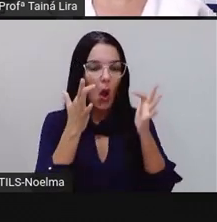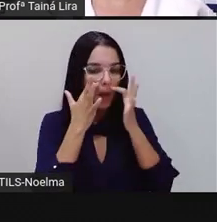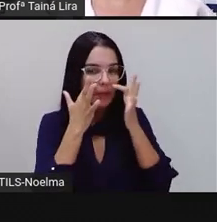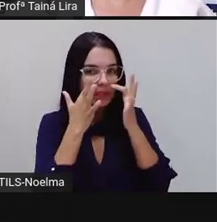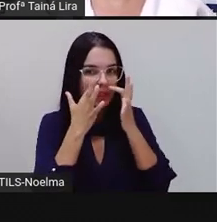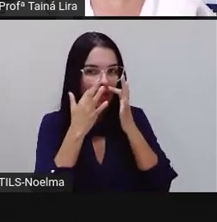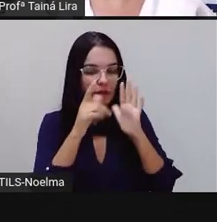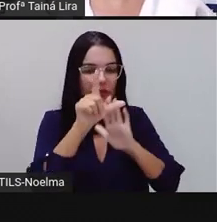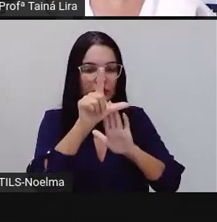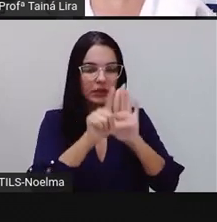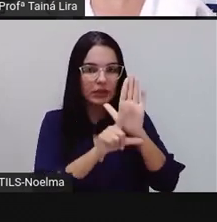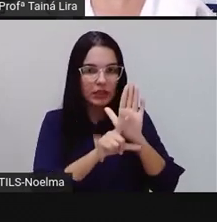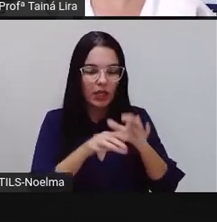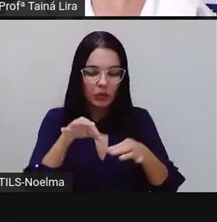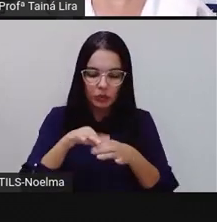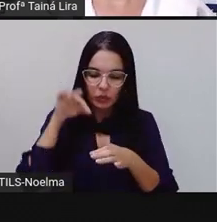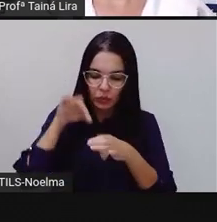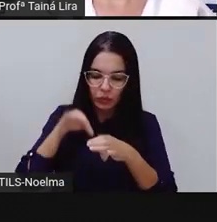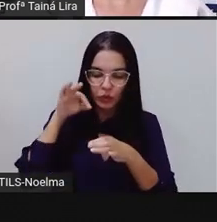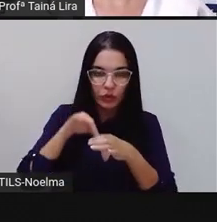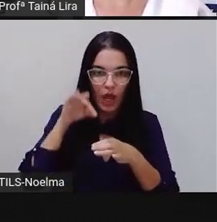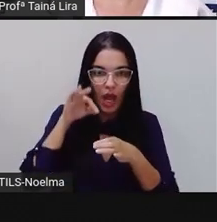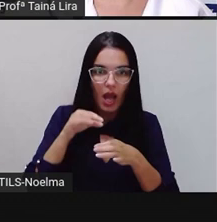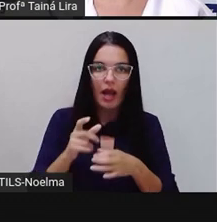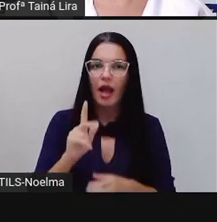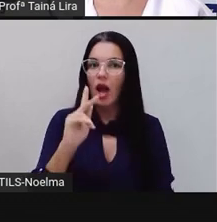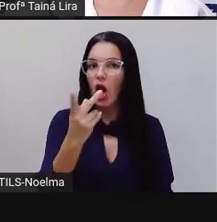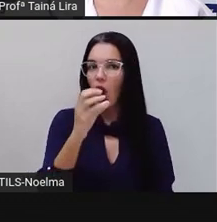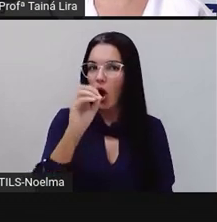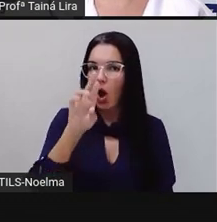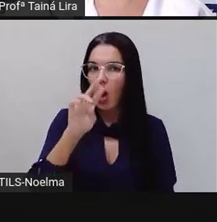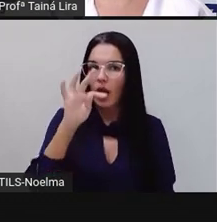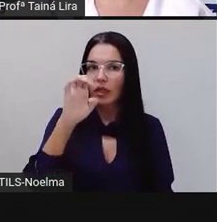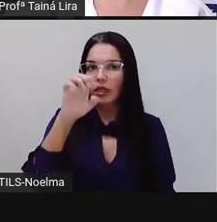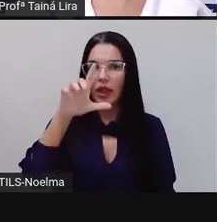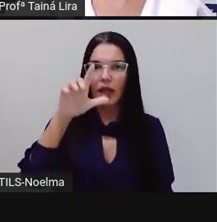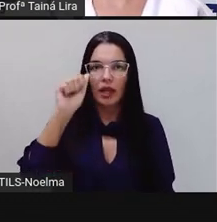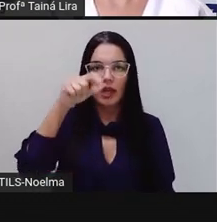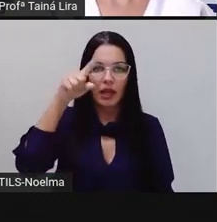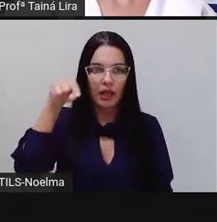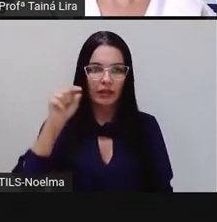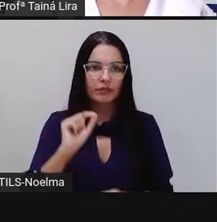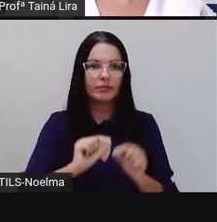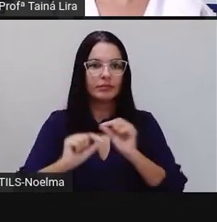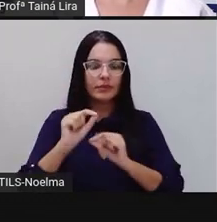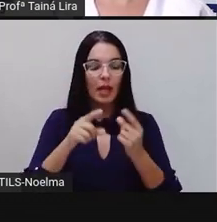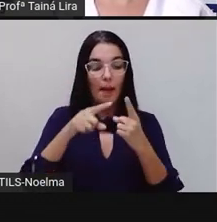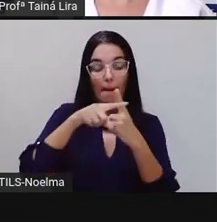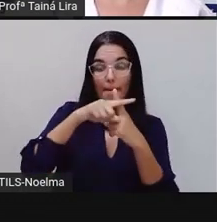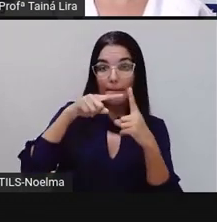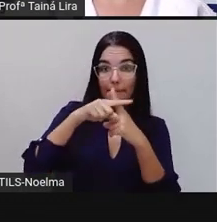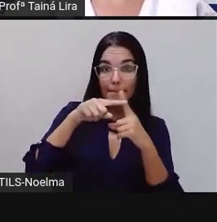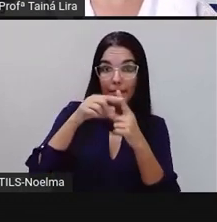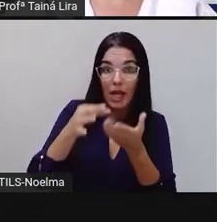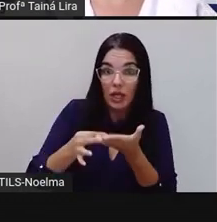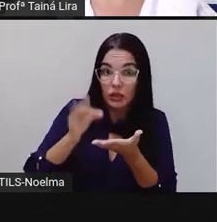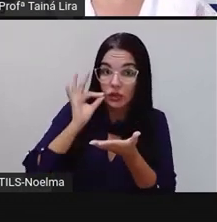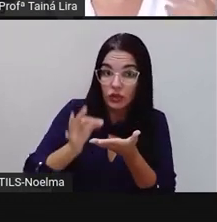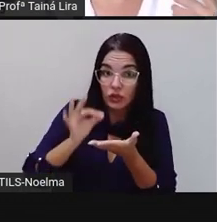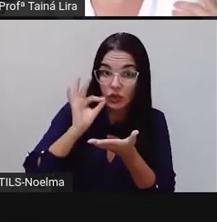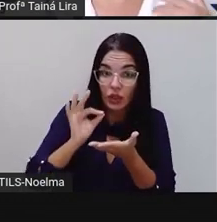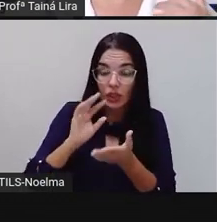ingredientes do chá de hortelã. Então olha lá, os ingredientes. Meia xícara de